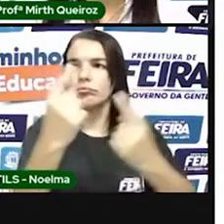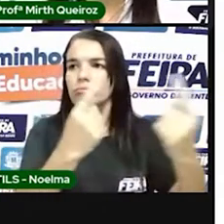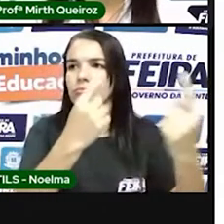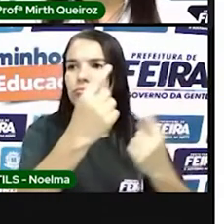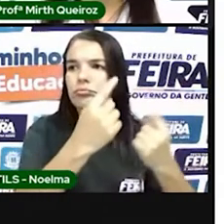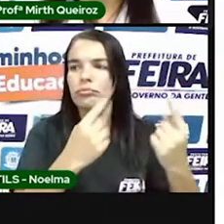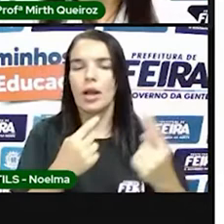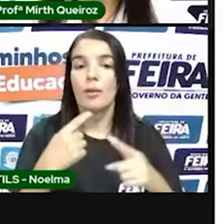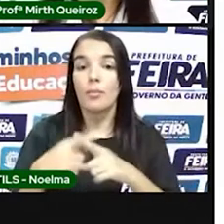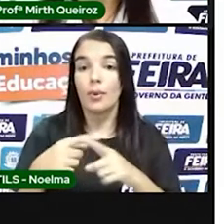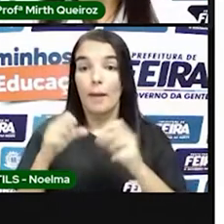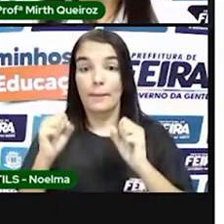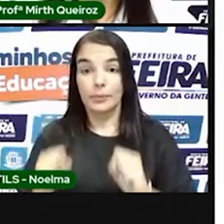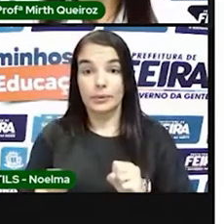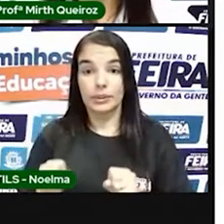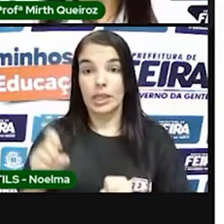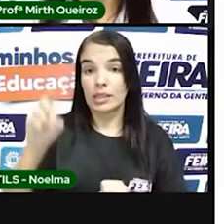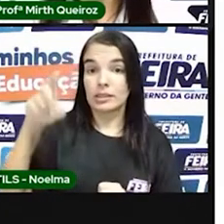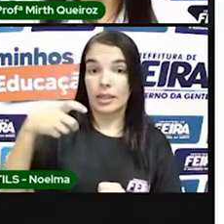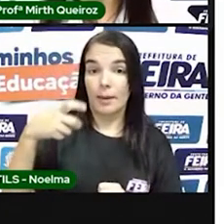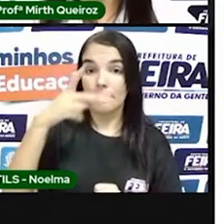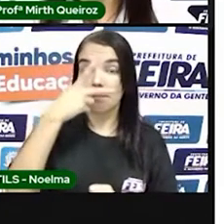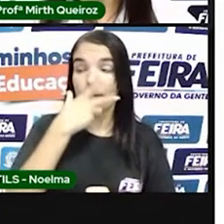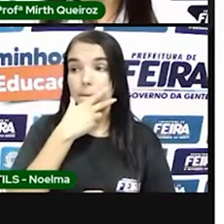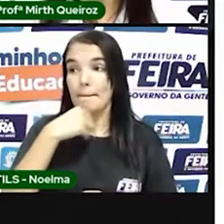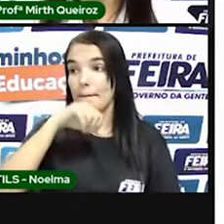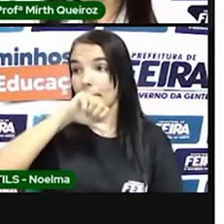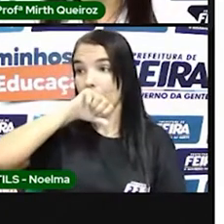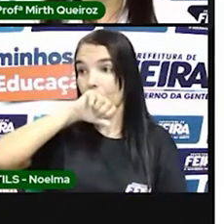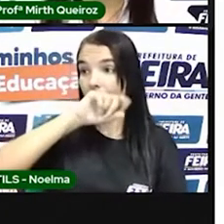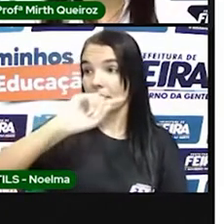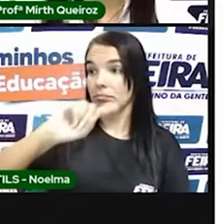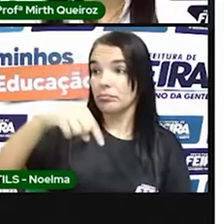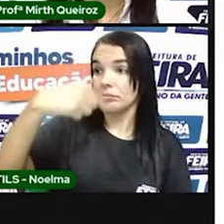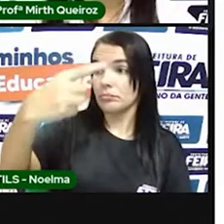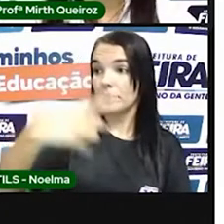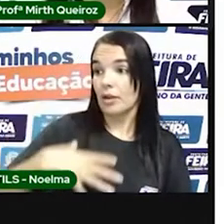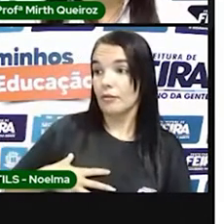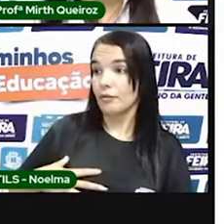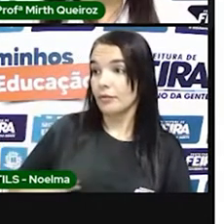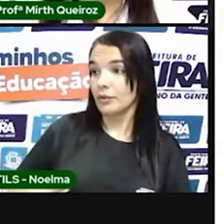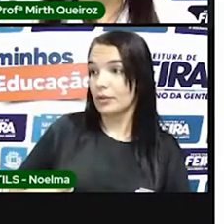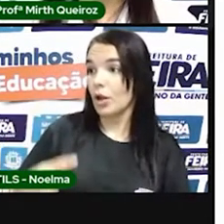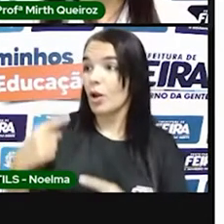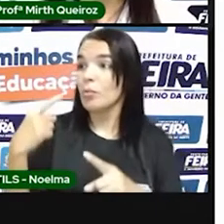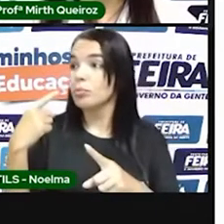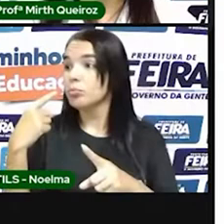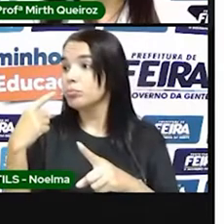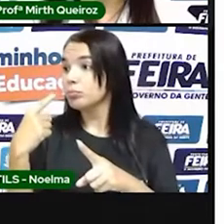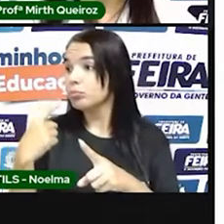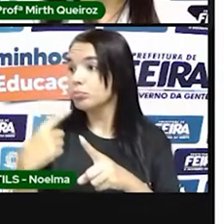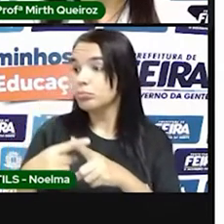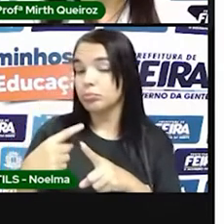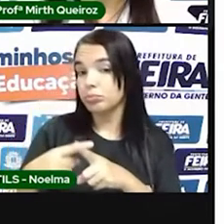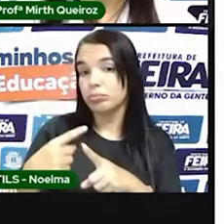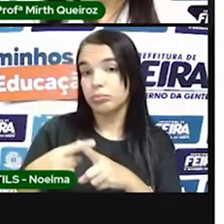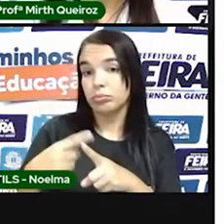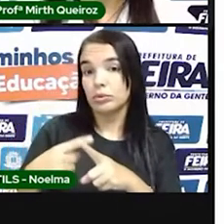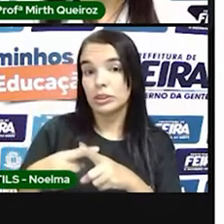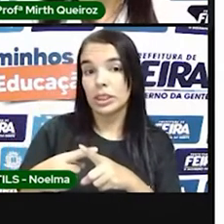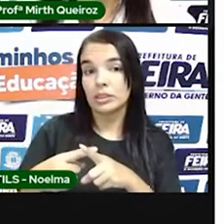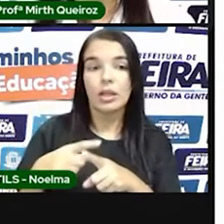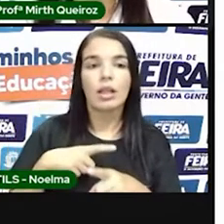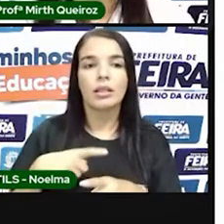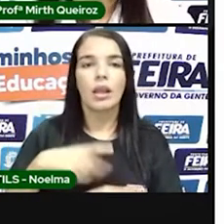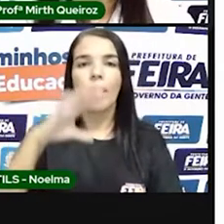passadas de pai para filho e, por isso, foram chamadas de hereditárias, tá? Então, por que capitanias hereditárias?